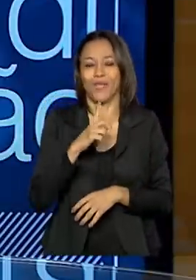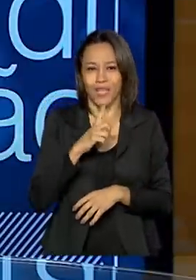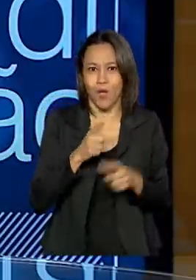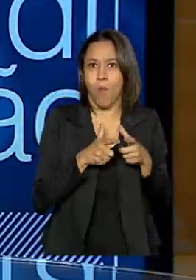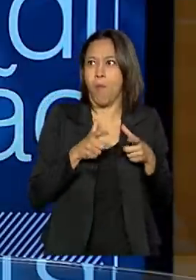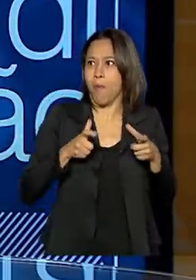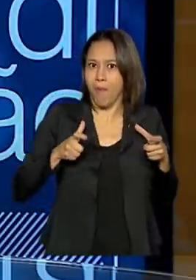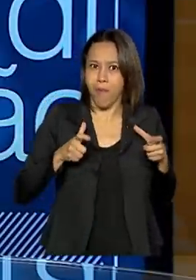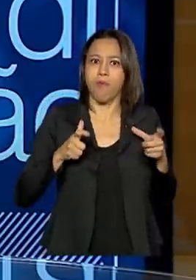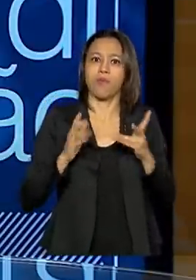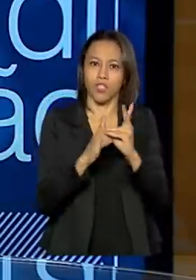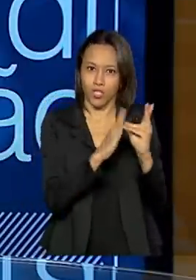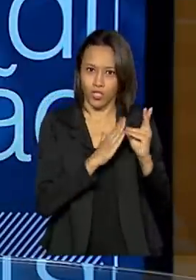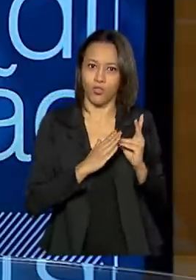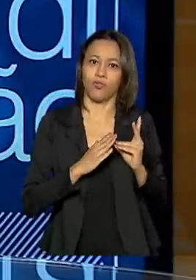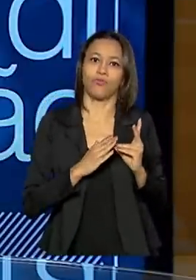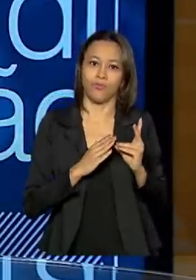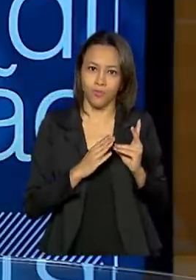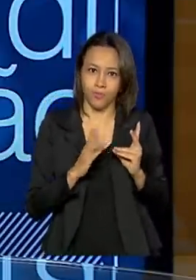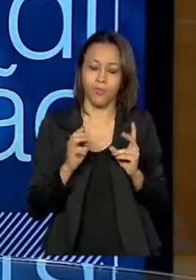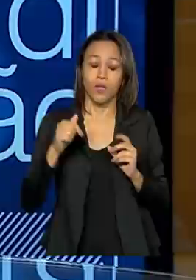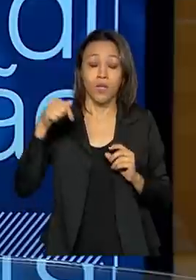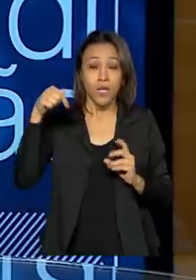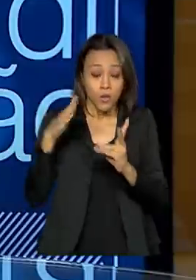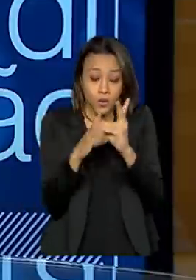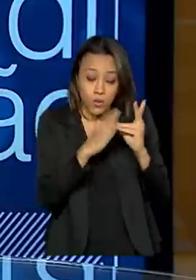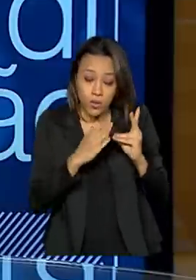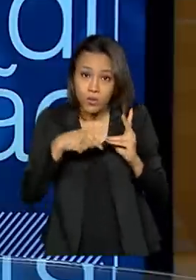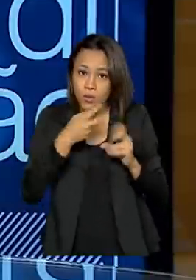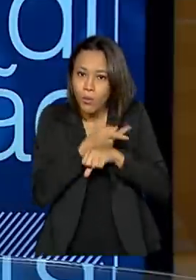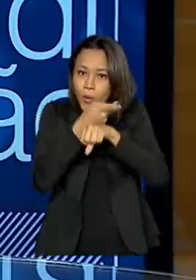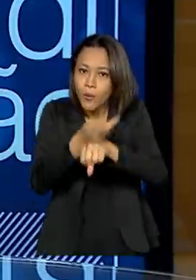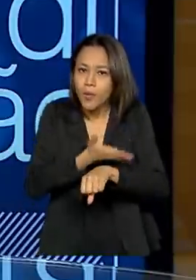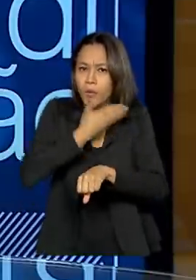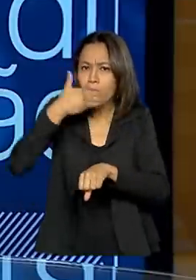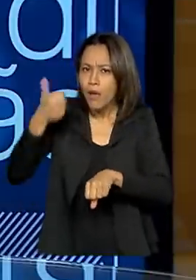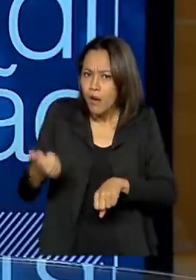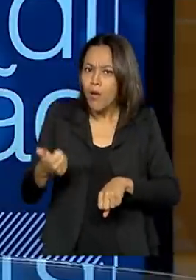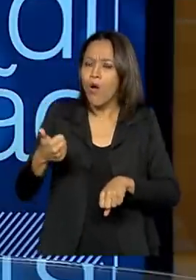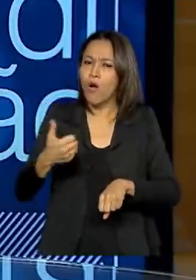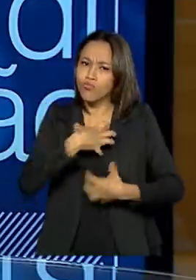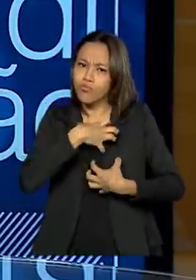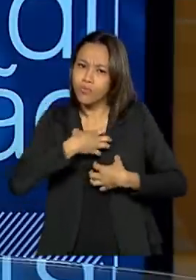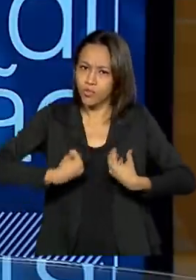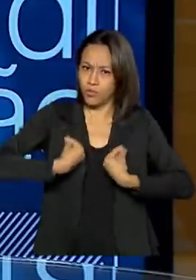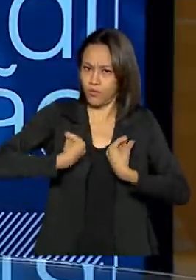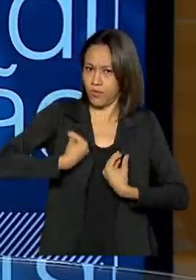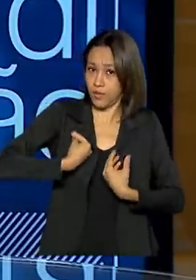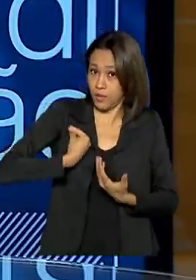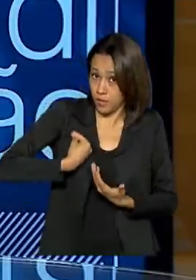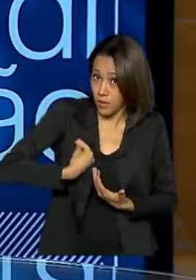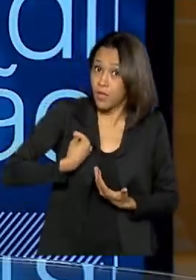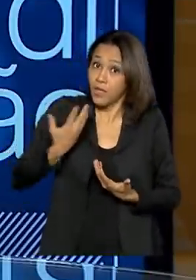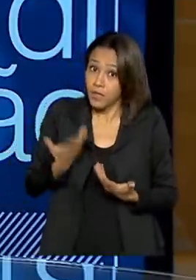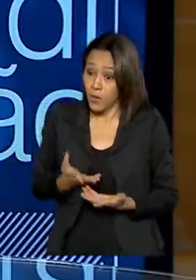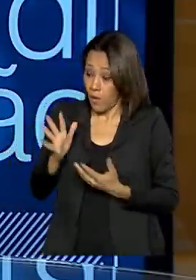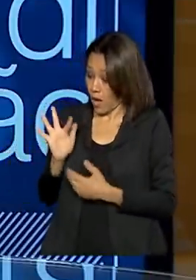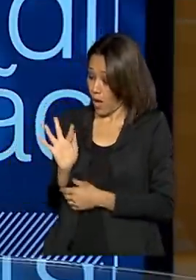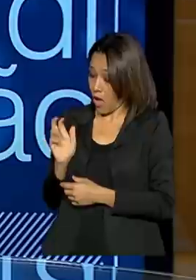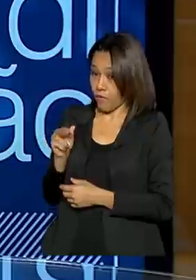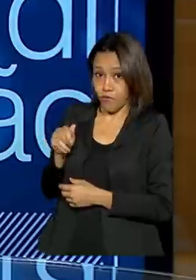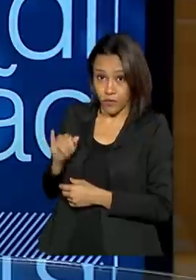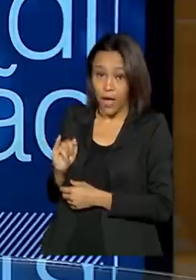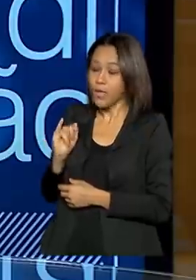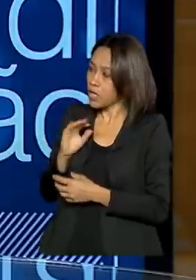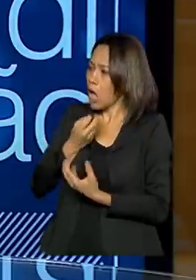E mais, os indígenas agora estão procurando melhores condições de vida. E cabe a FUNAI ouvi-los e